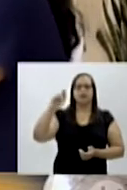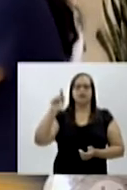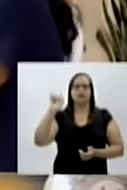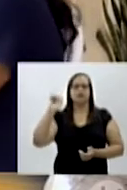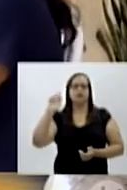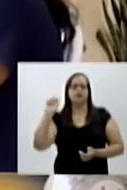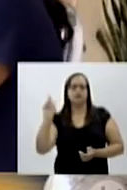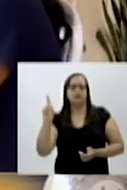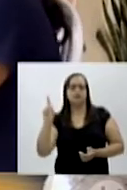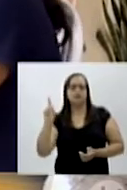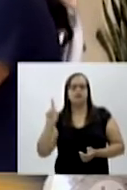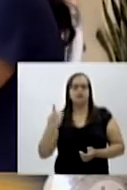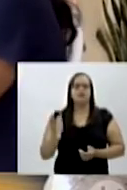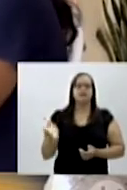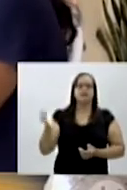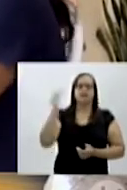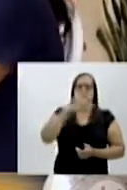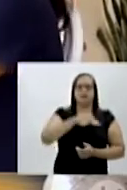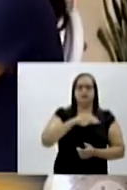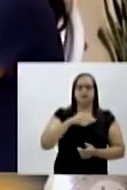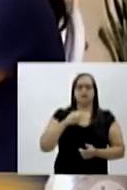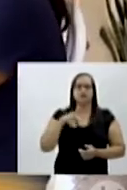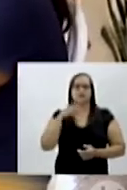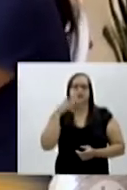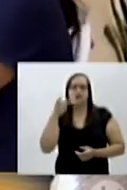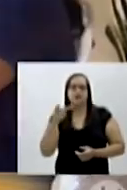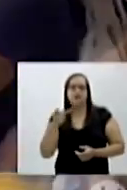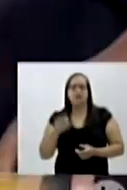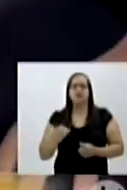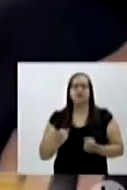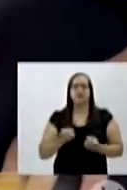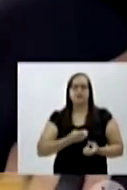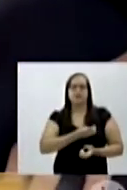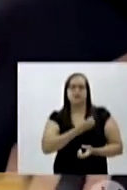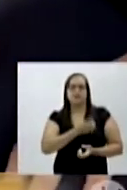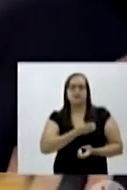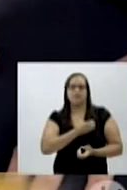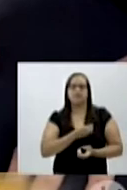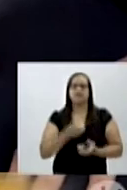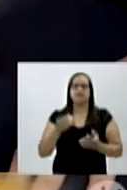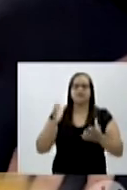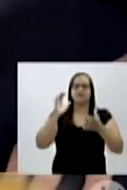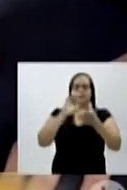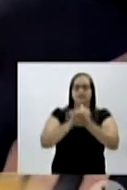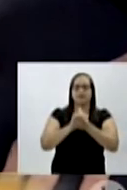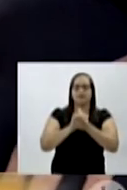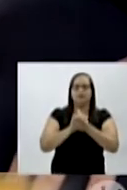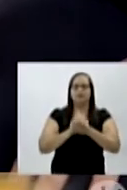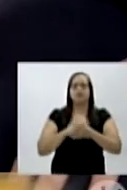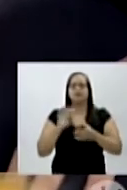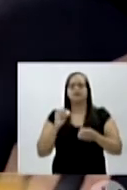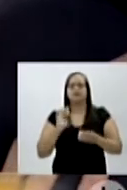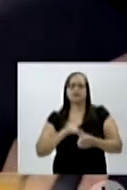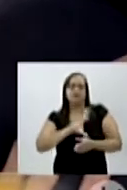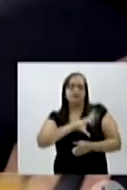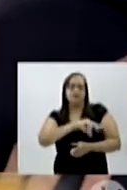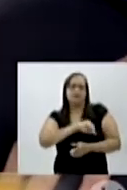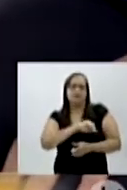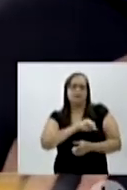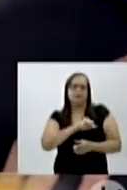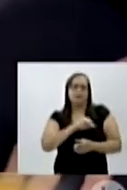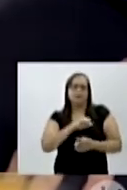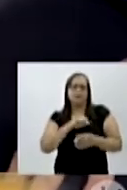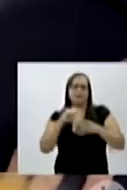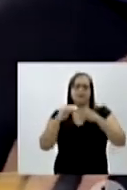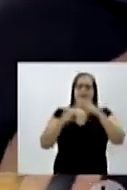deste casal, o Maciênio e a Amanda. Eles são completamente apaixonados e gostam de trocar